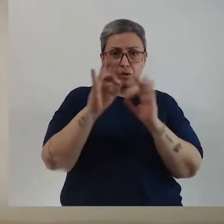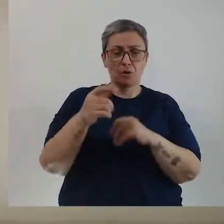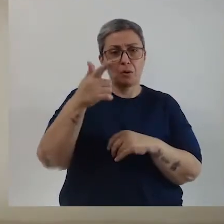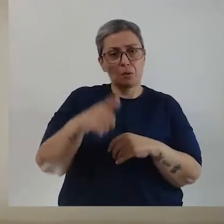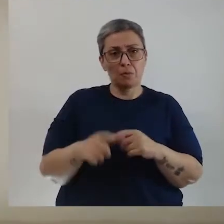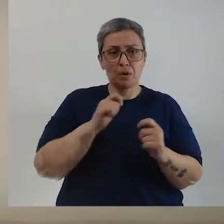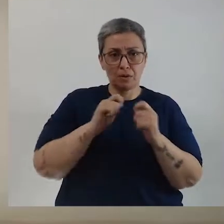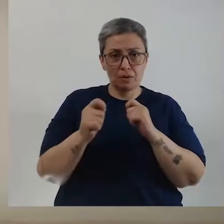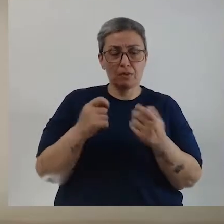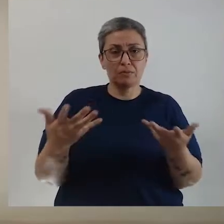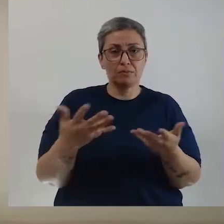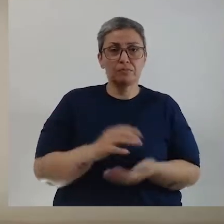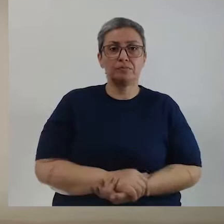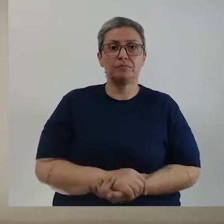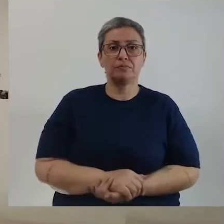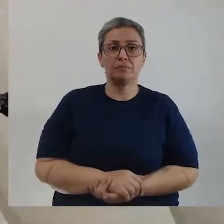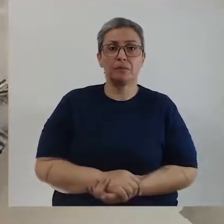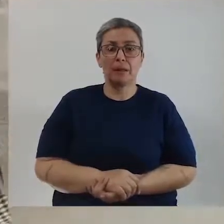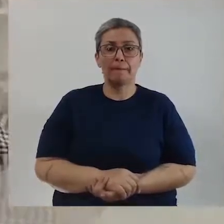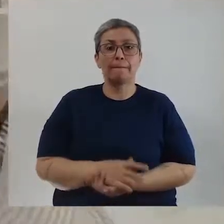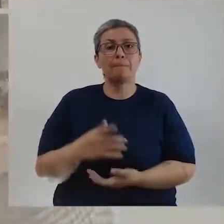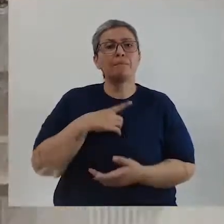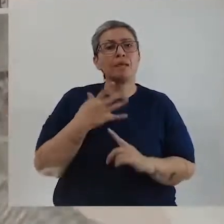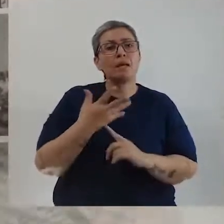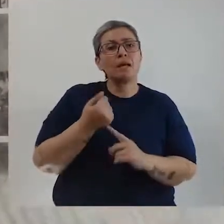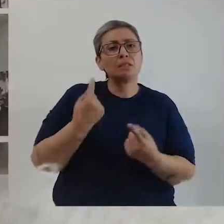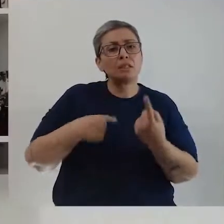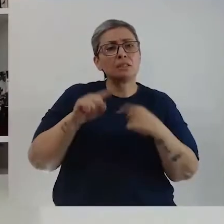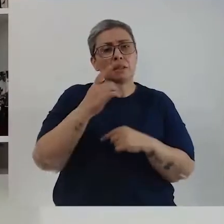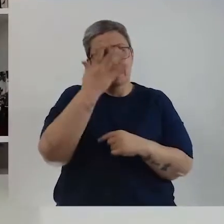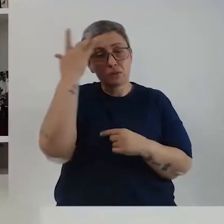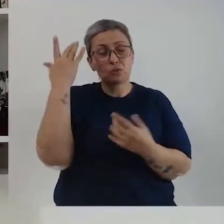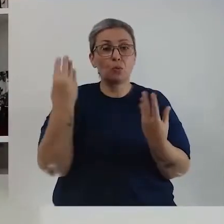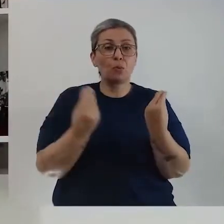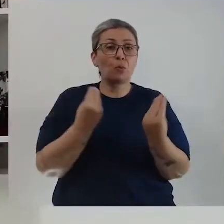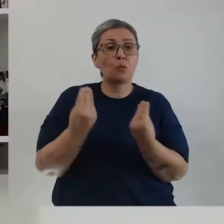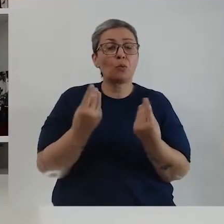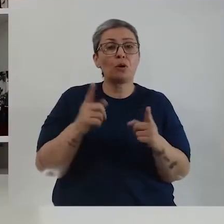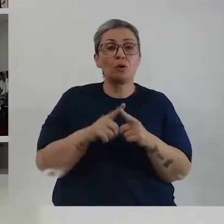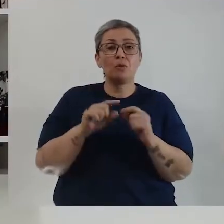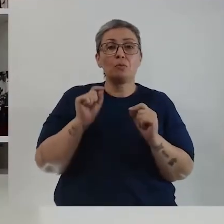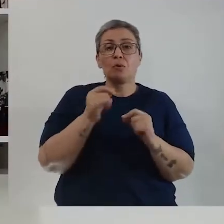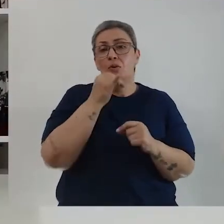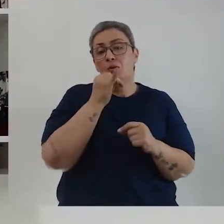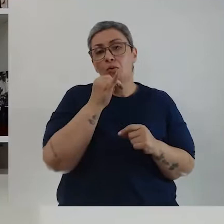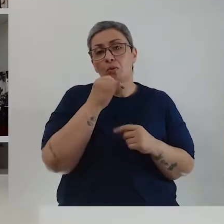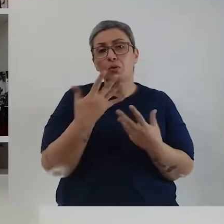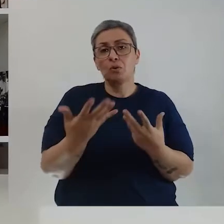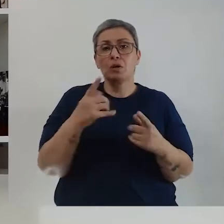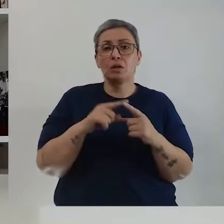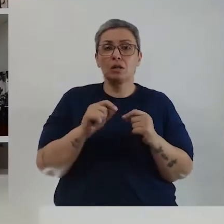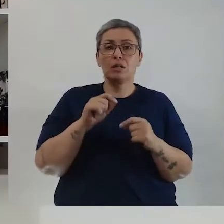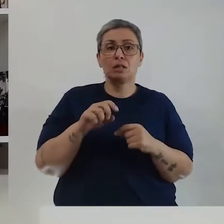acompanhar mais um pedaço aí da entrevista com ele? A arte transforma pessoas, né? Você deu o